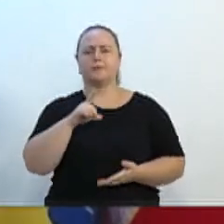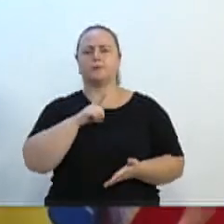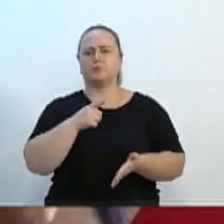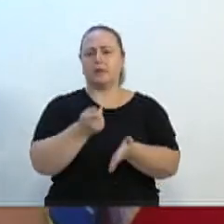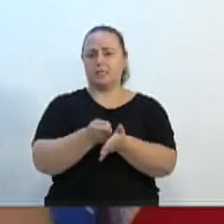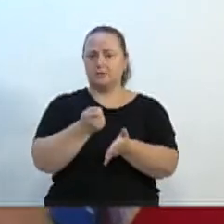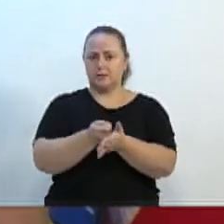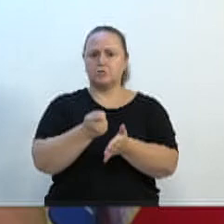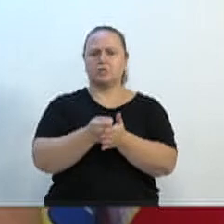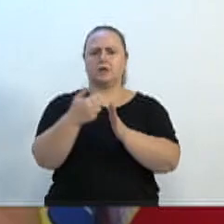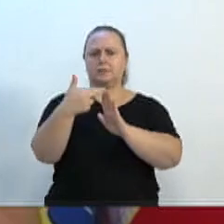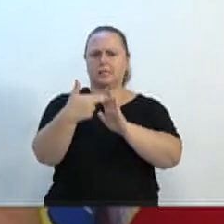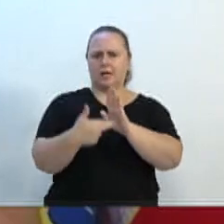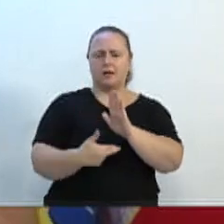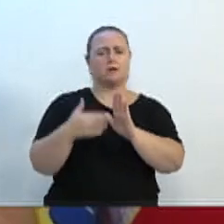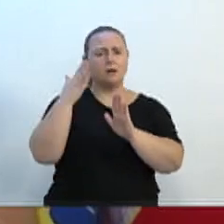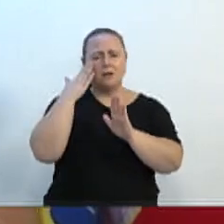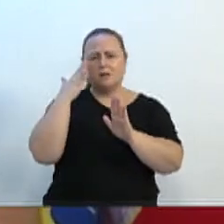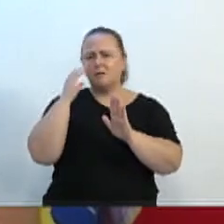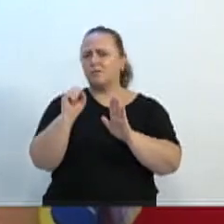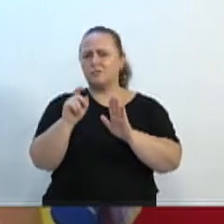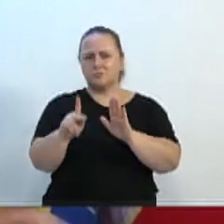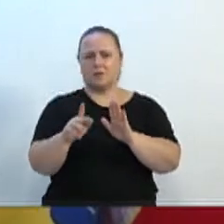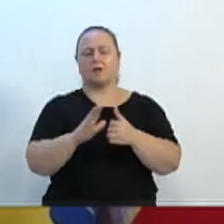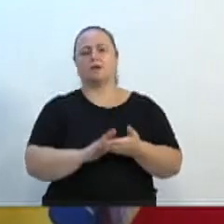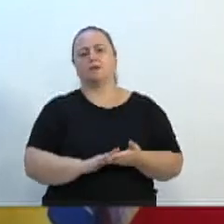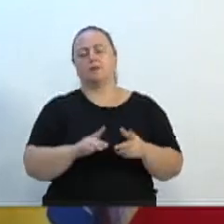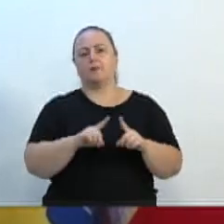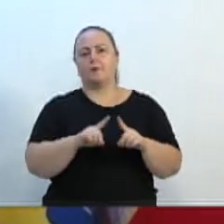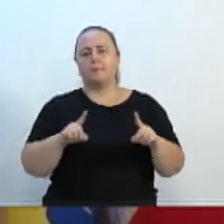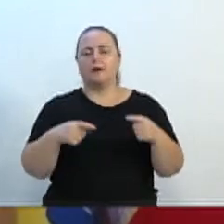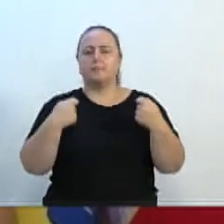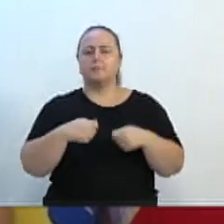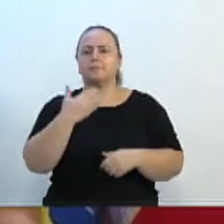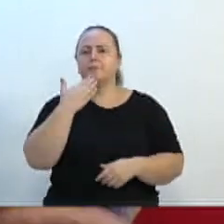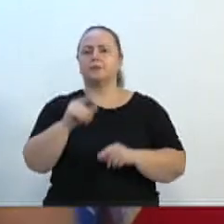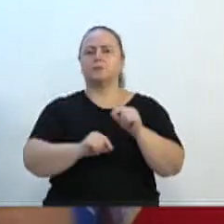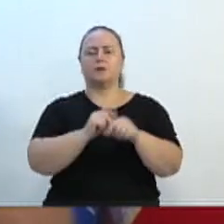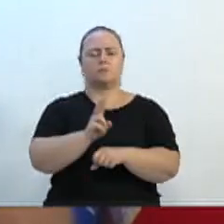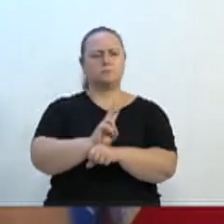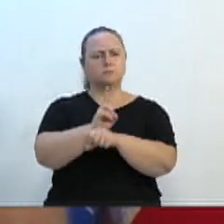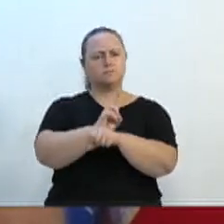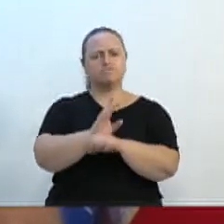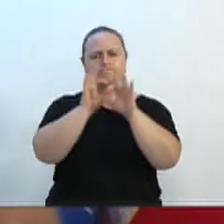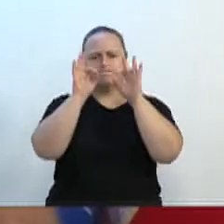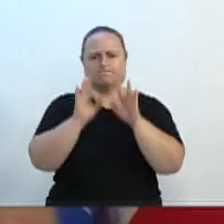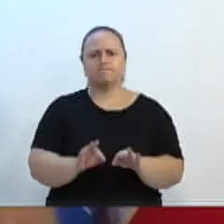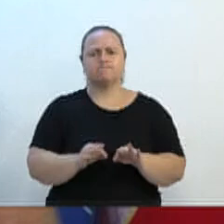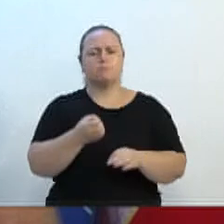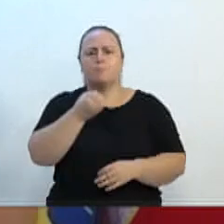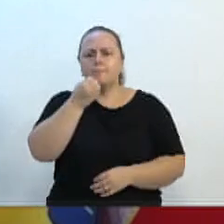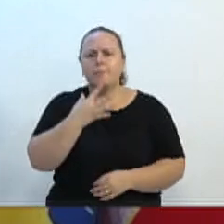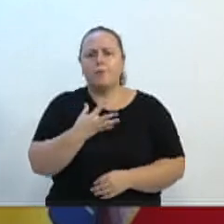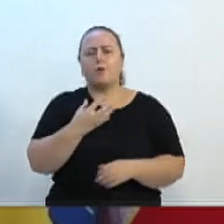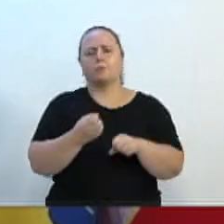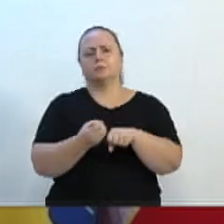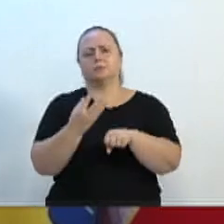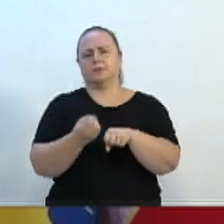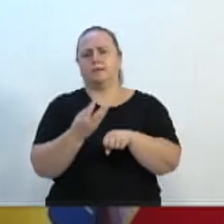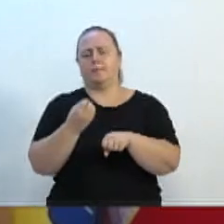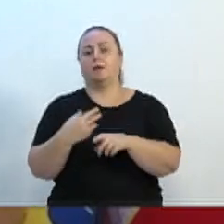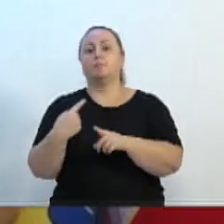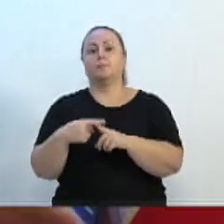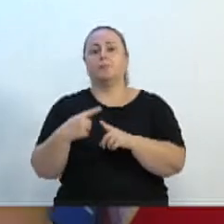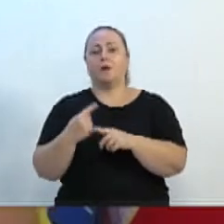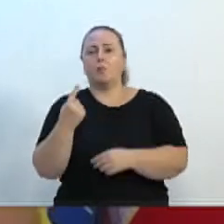são aferidos pelo Inmetro isso tudo eu sei mas a gente quer realmente pedir uma fiscalização maior para o Samai porque as reclamações não é só de uma ou